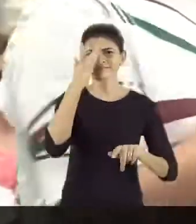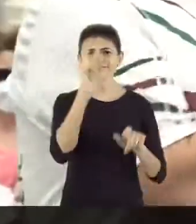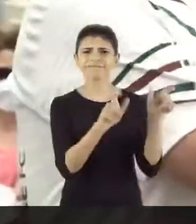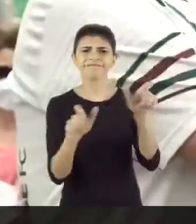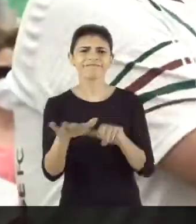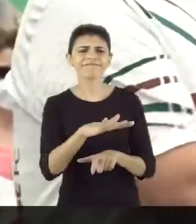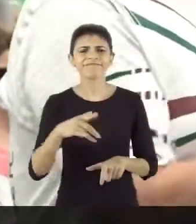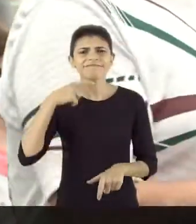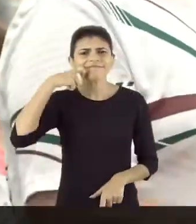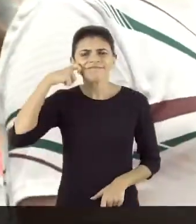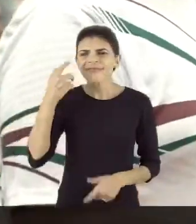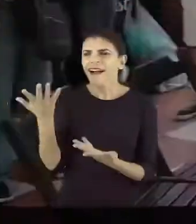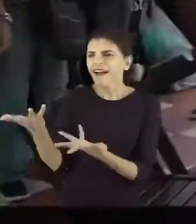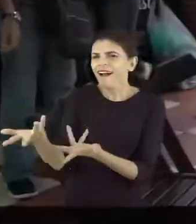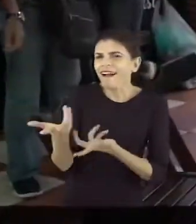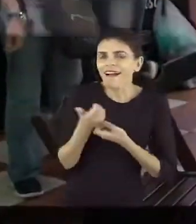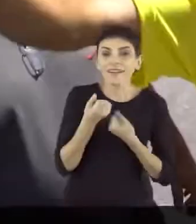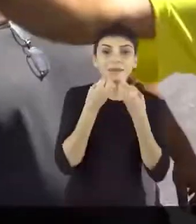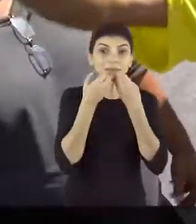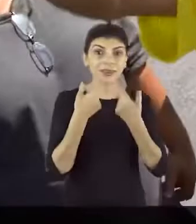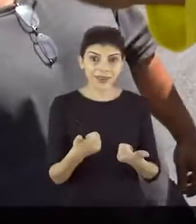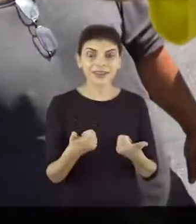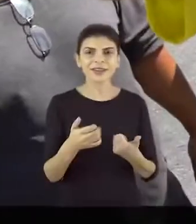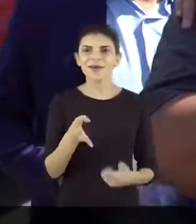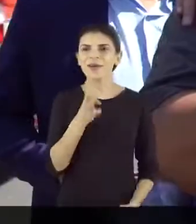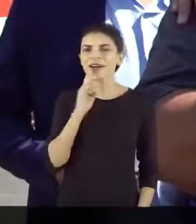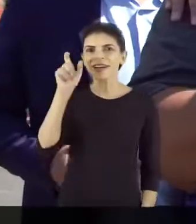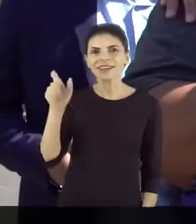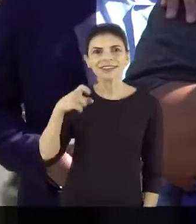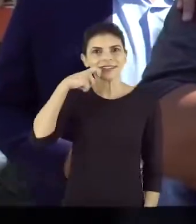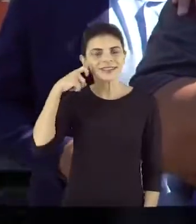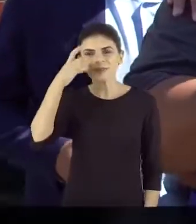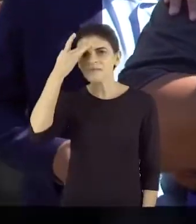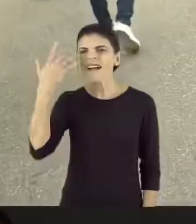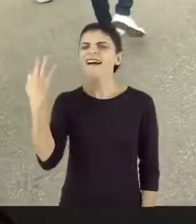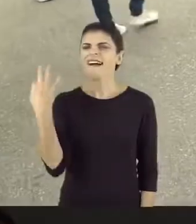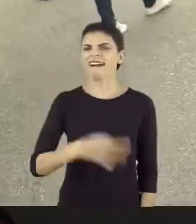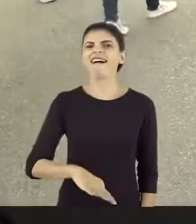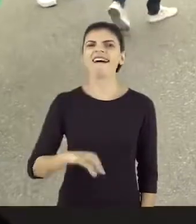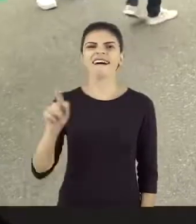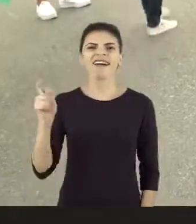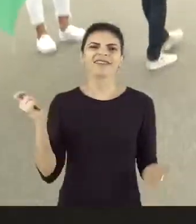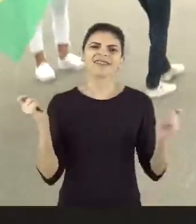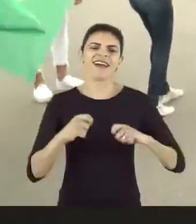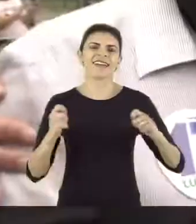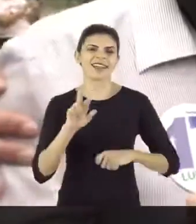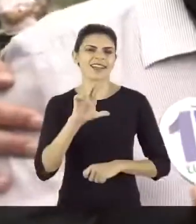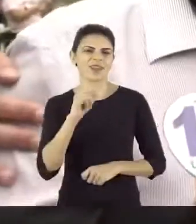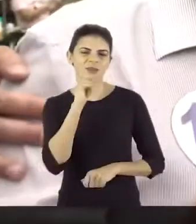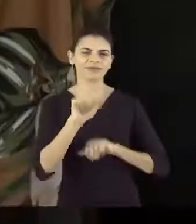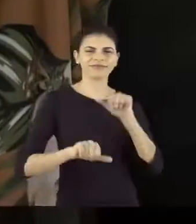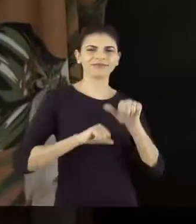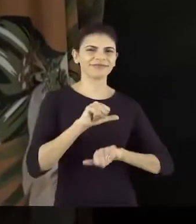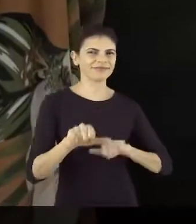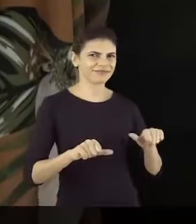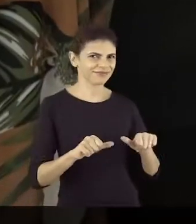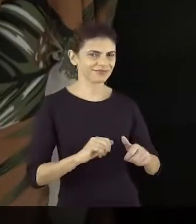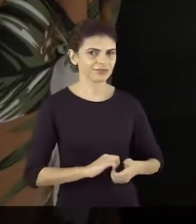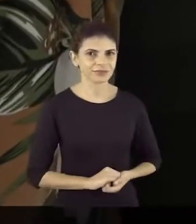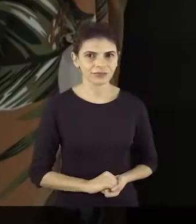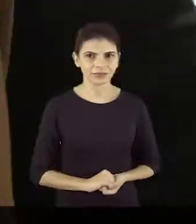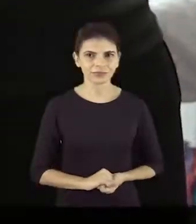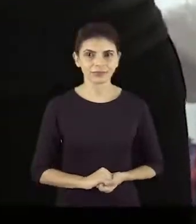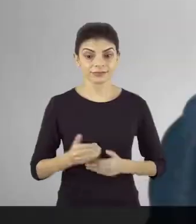braços abertos. Quanto mais as pessoas conhecem o Luiz, mais certeza tem que o Rio tem